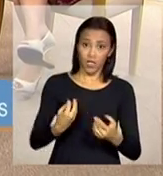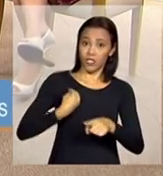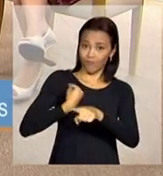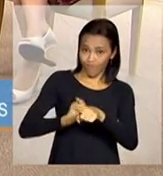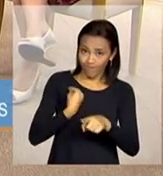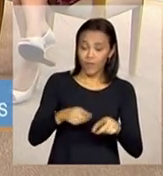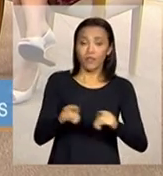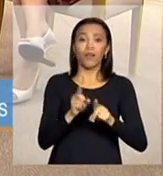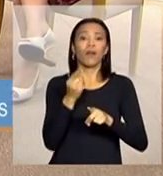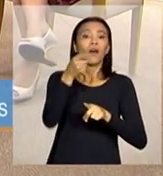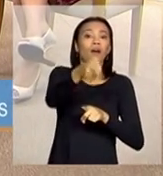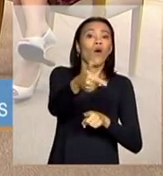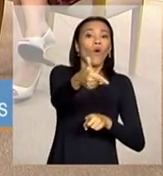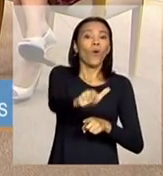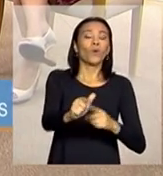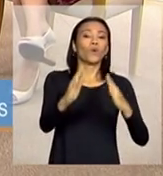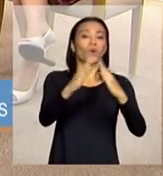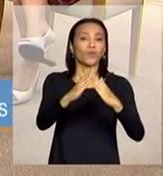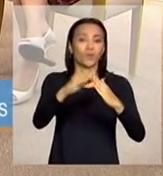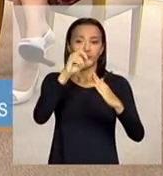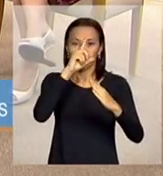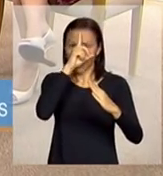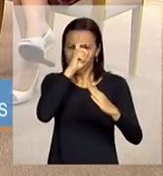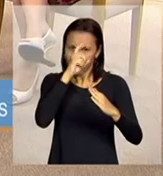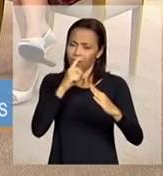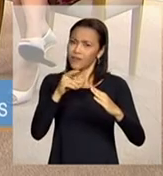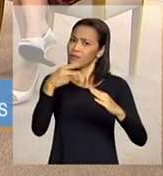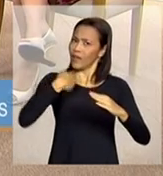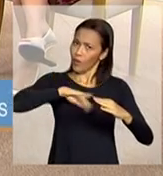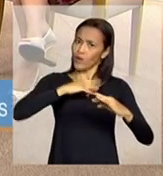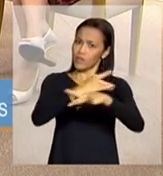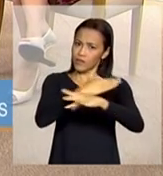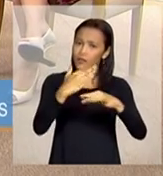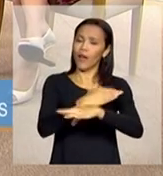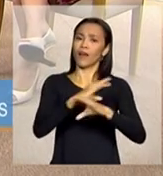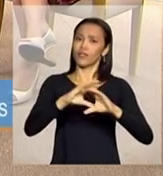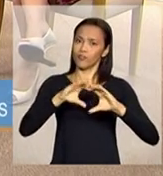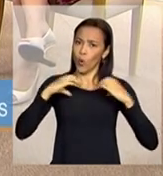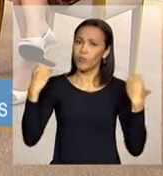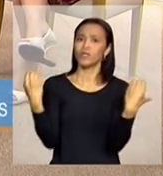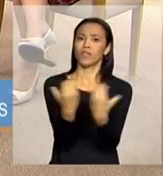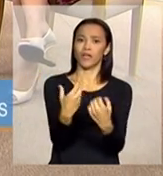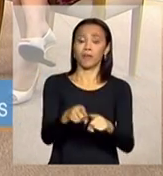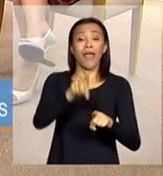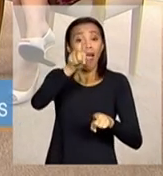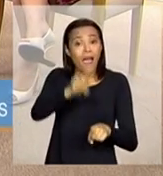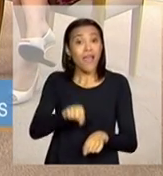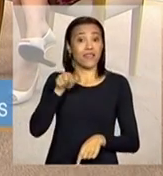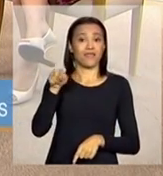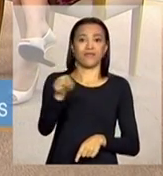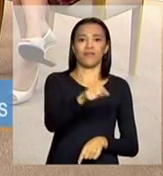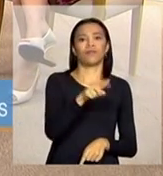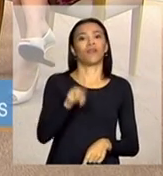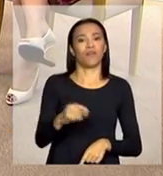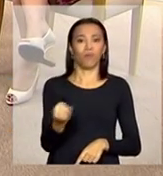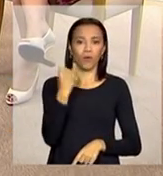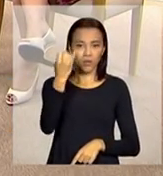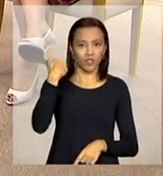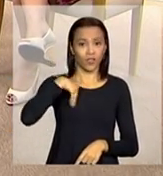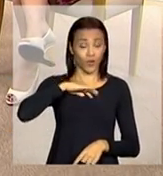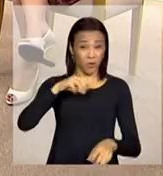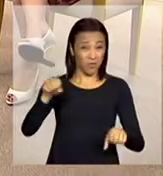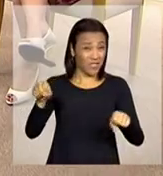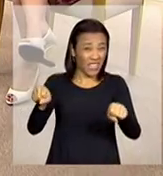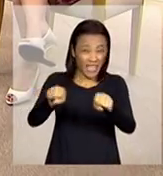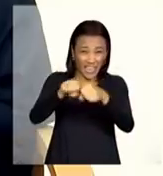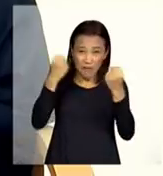com os hospitais que existem na nossa cidade na nossa comunidade então é isso que é importante a gente dizer que também nós estamos quebrando